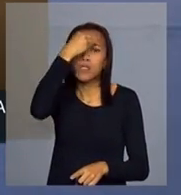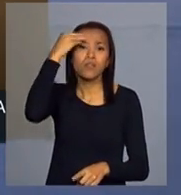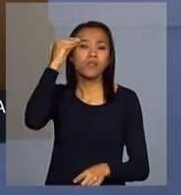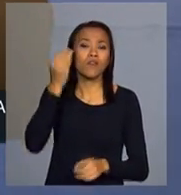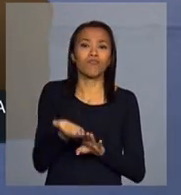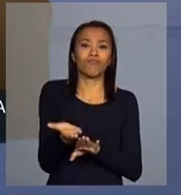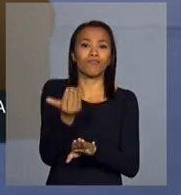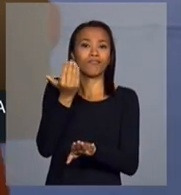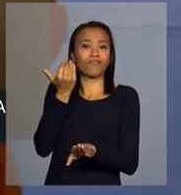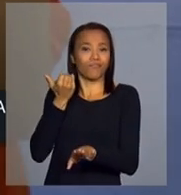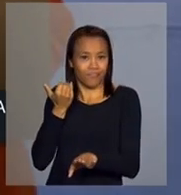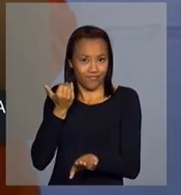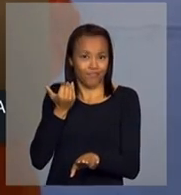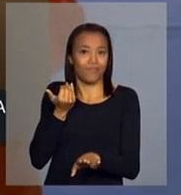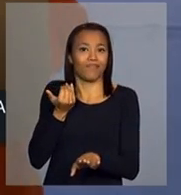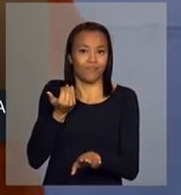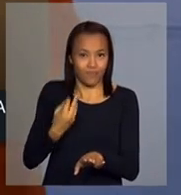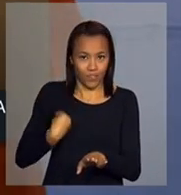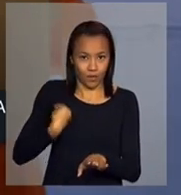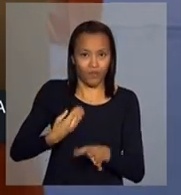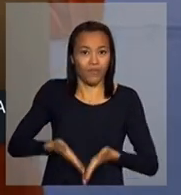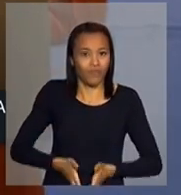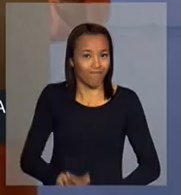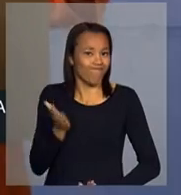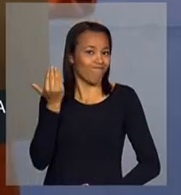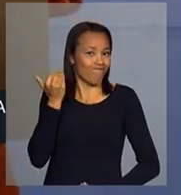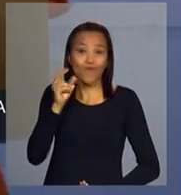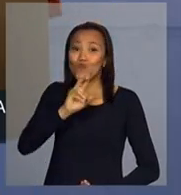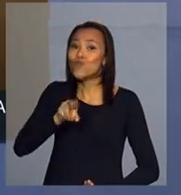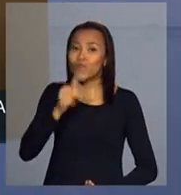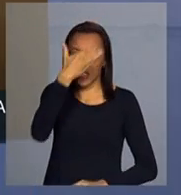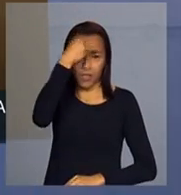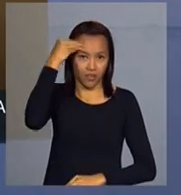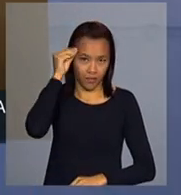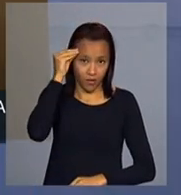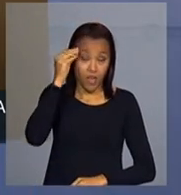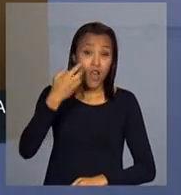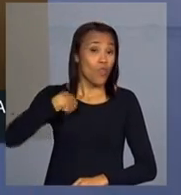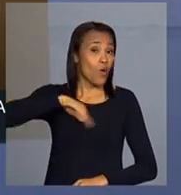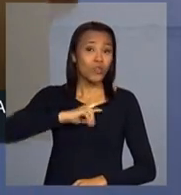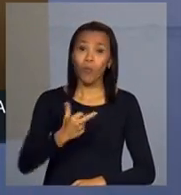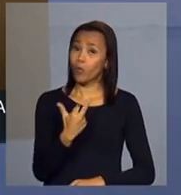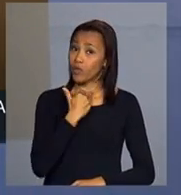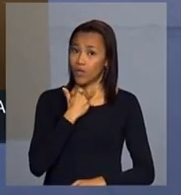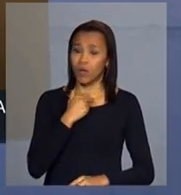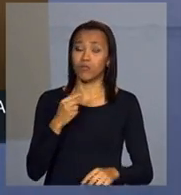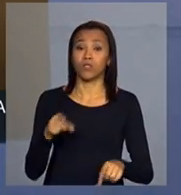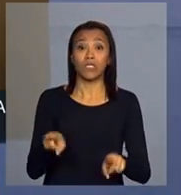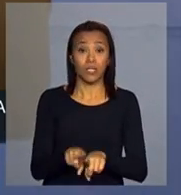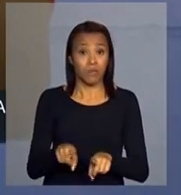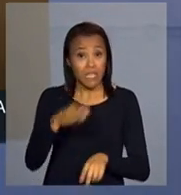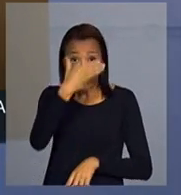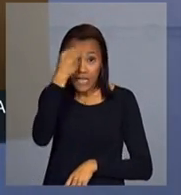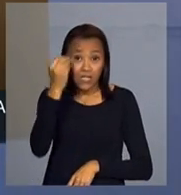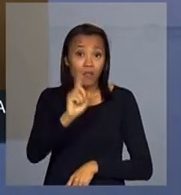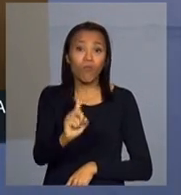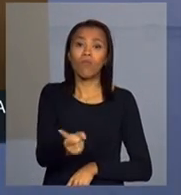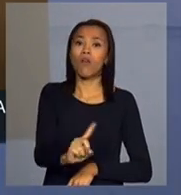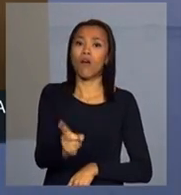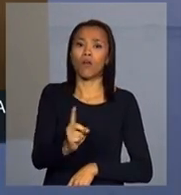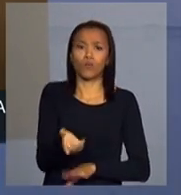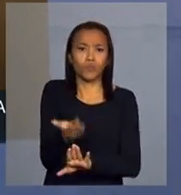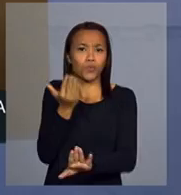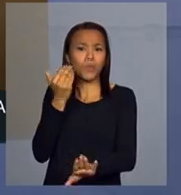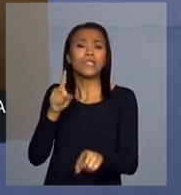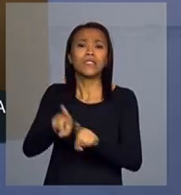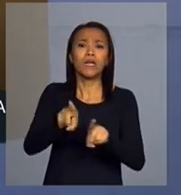E nós não só não podemos esquecer de onde vemos, como não podemos esquecer